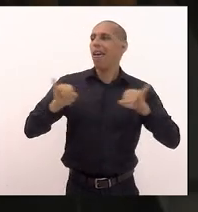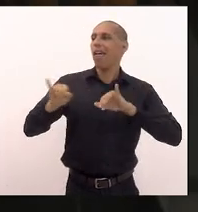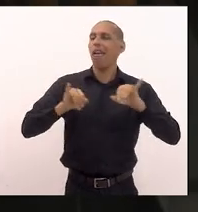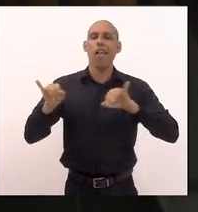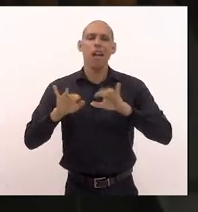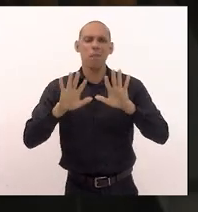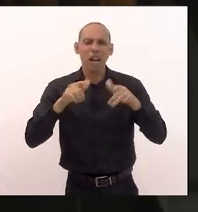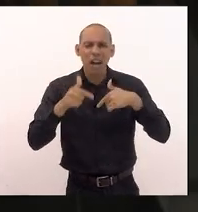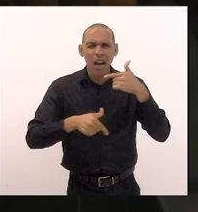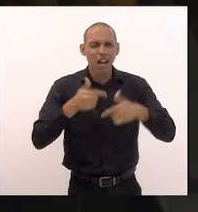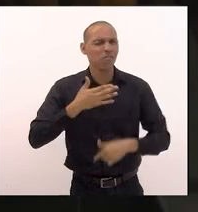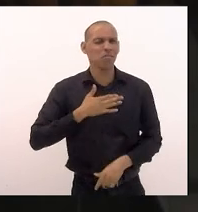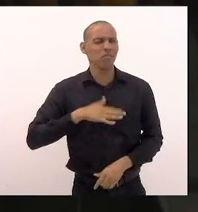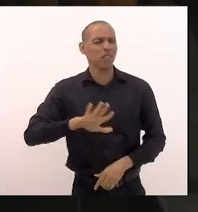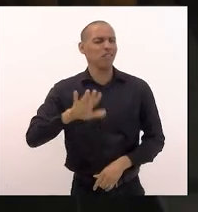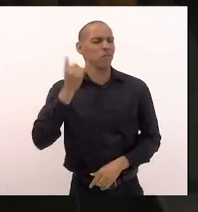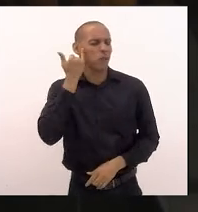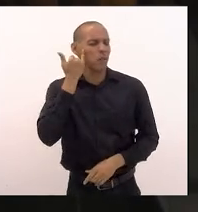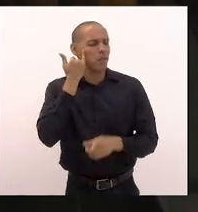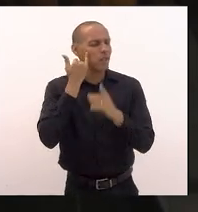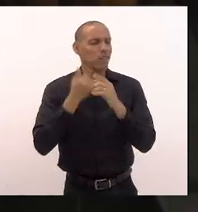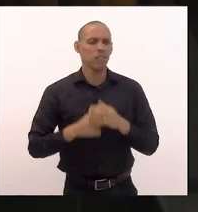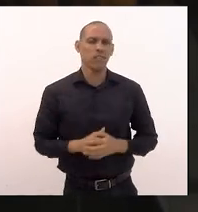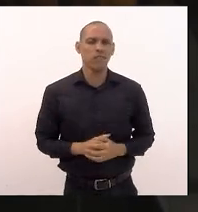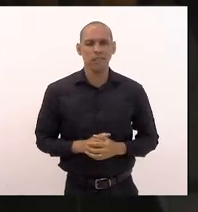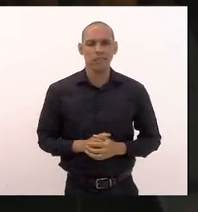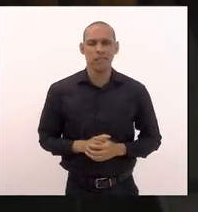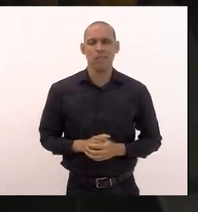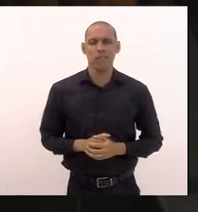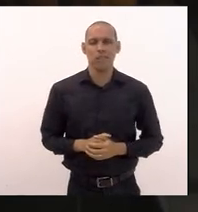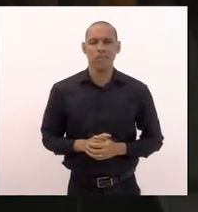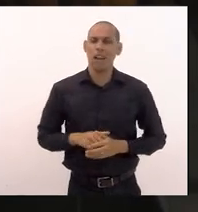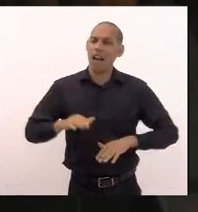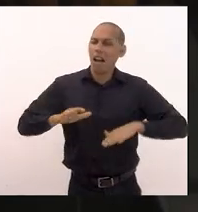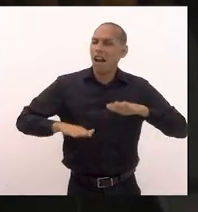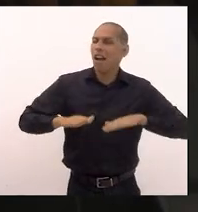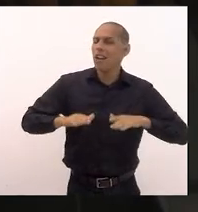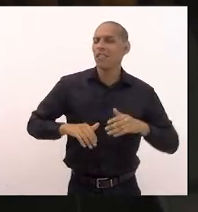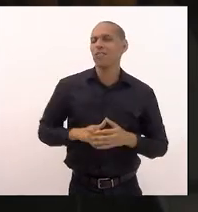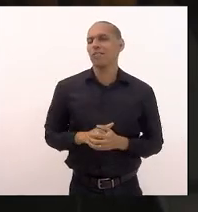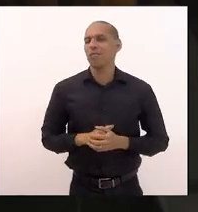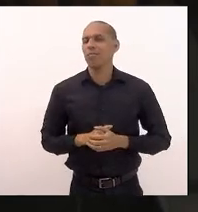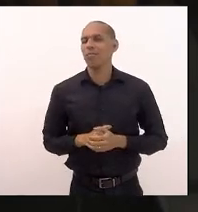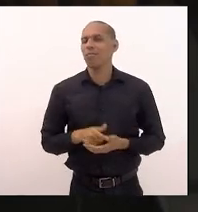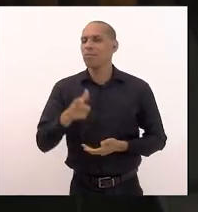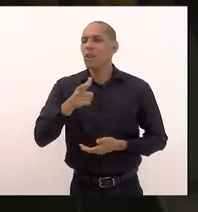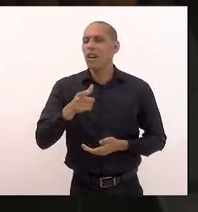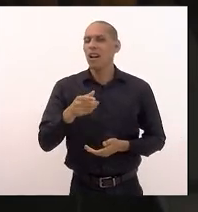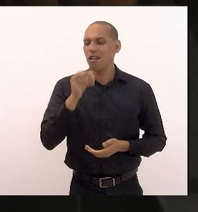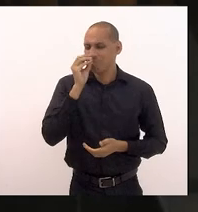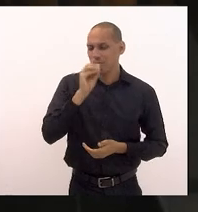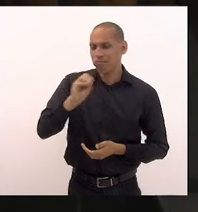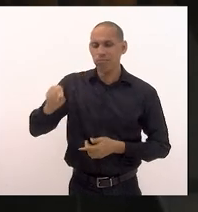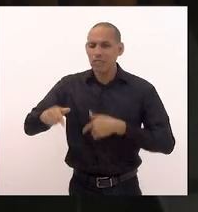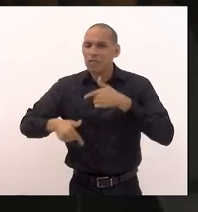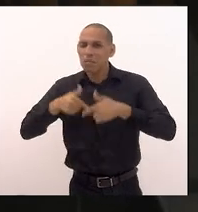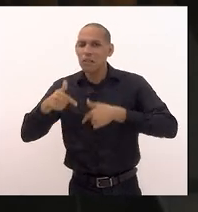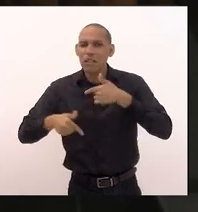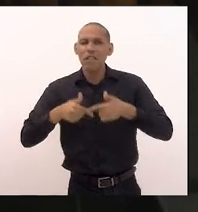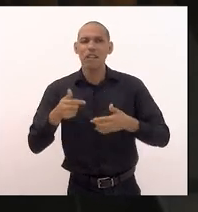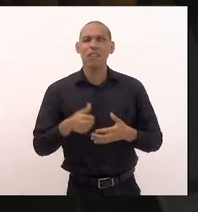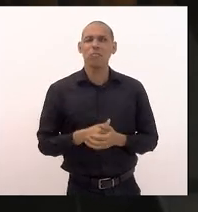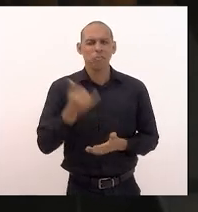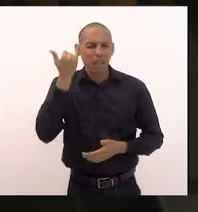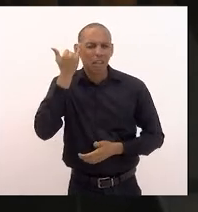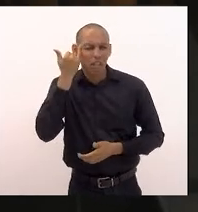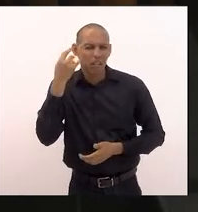talvez essa sua eu diria rejeição pelo trabalho essa sua